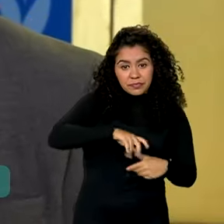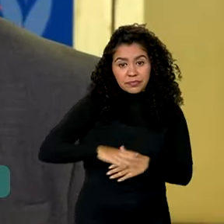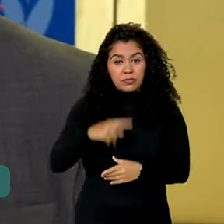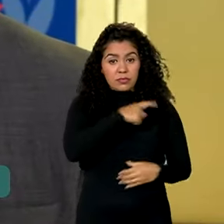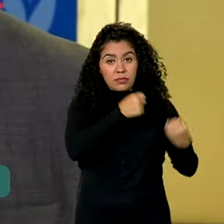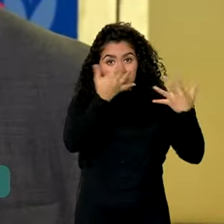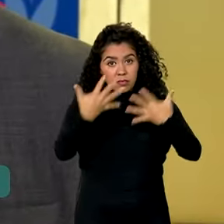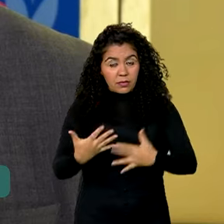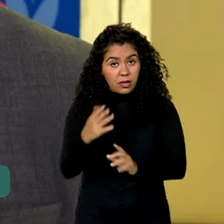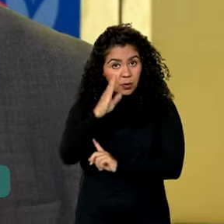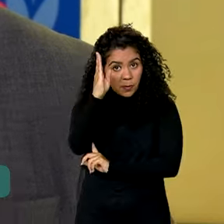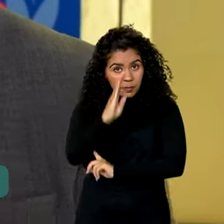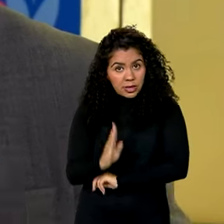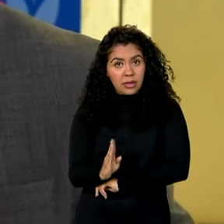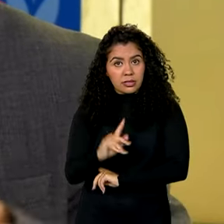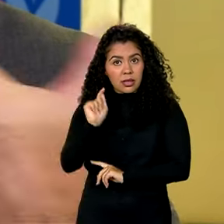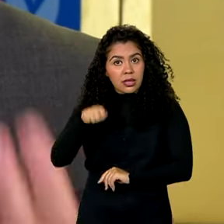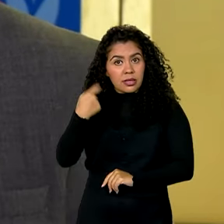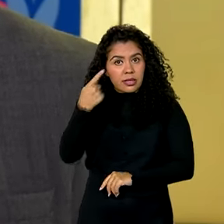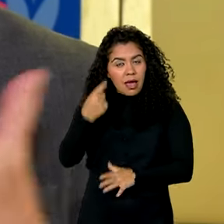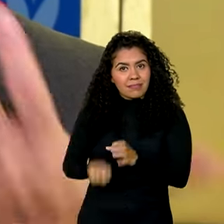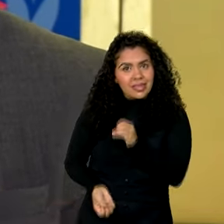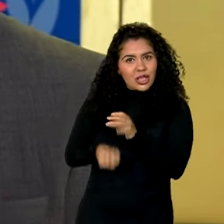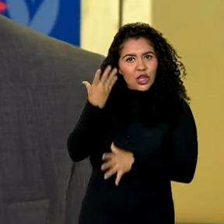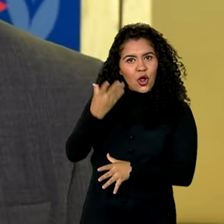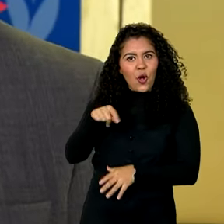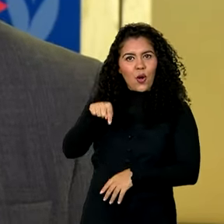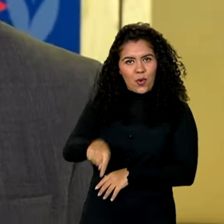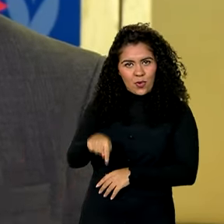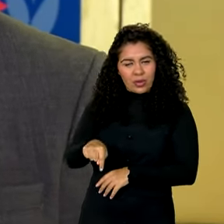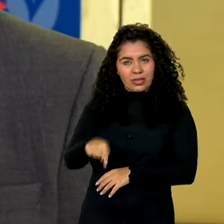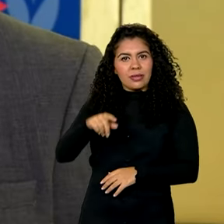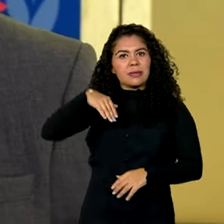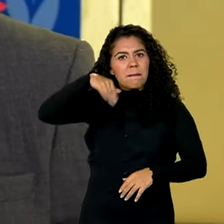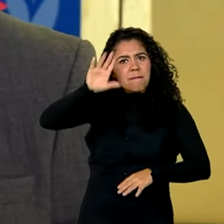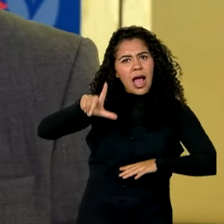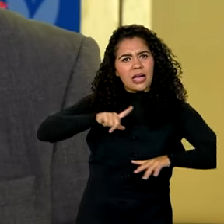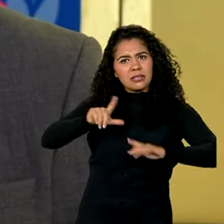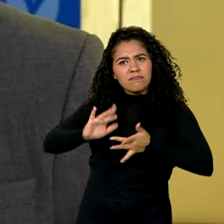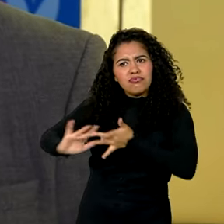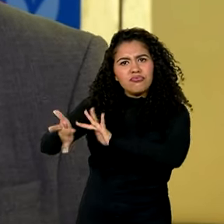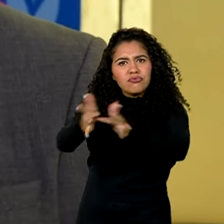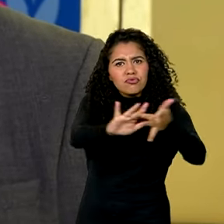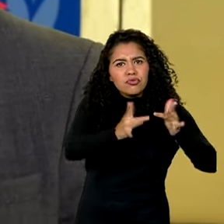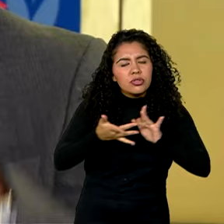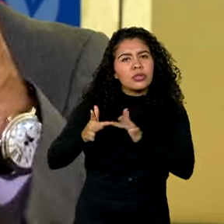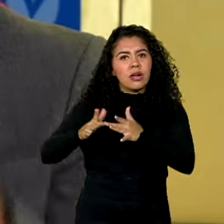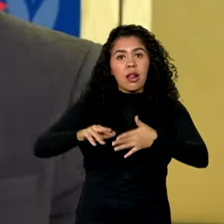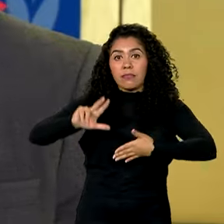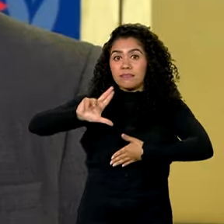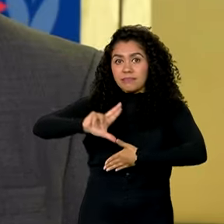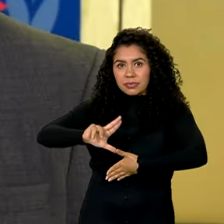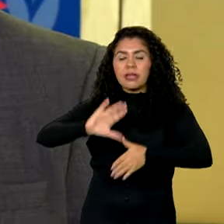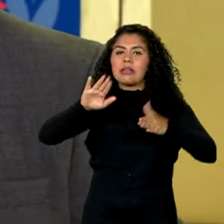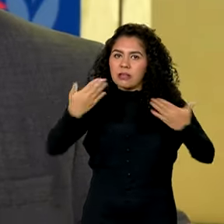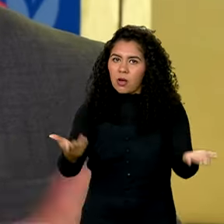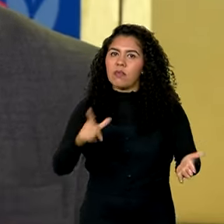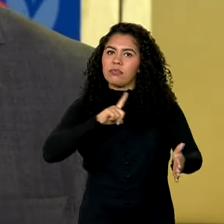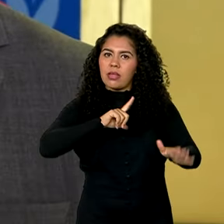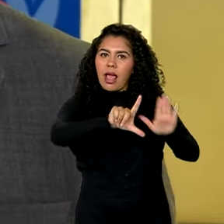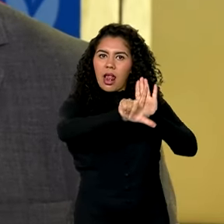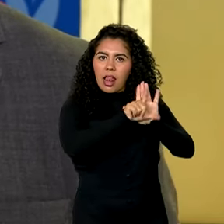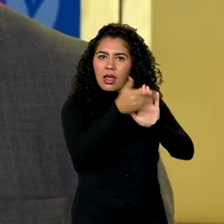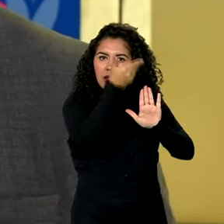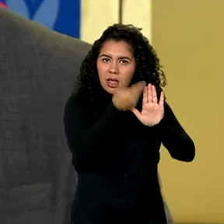Brasil, como membro fundador, é um dos países que mais ratificou convenções da OIT na América Latina. Então tem uma legislação trabalhista que está em